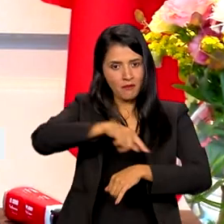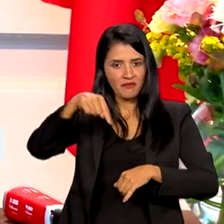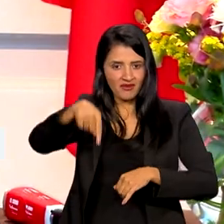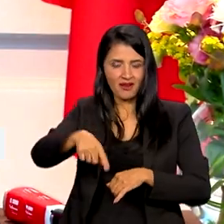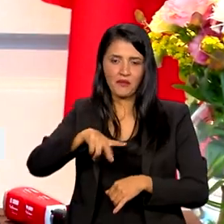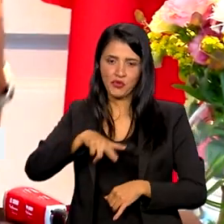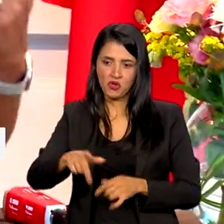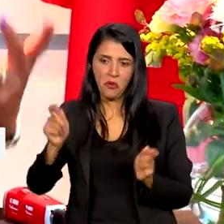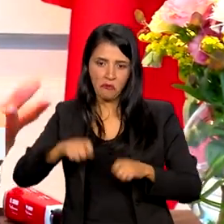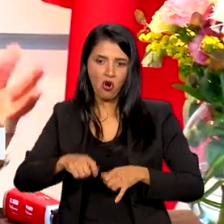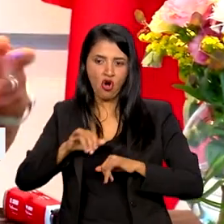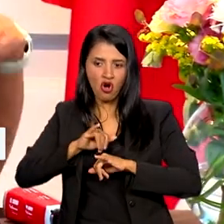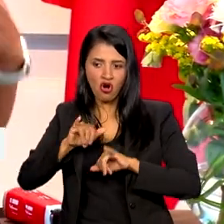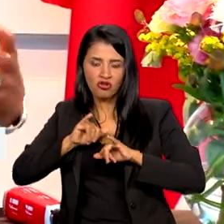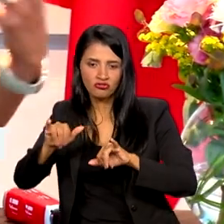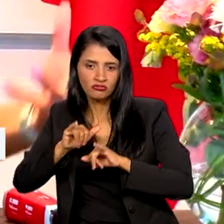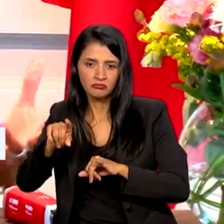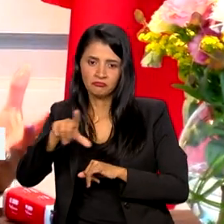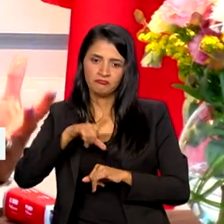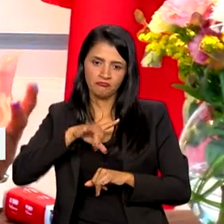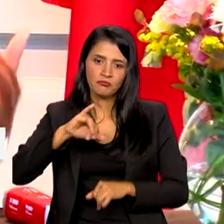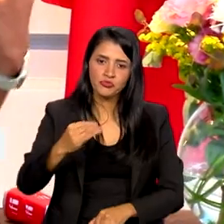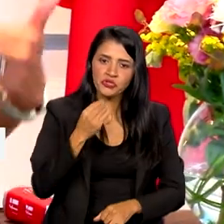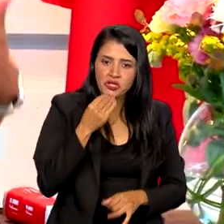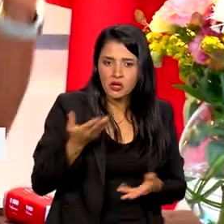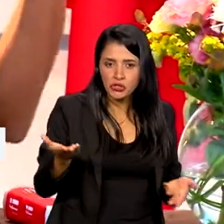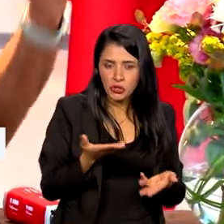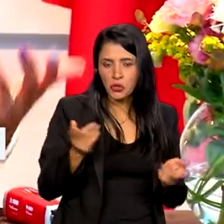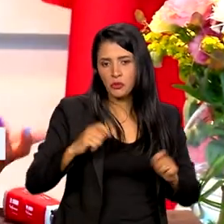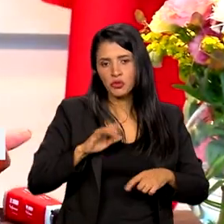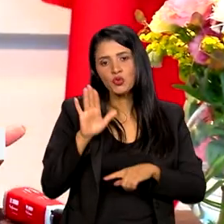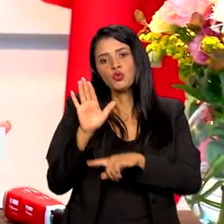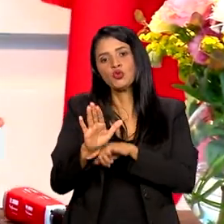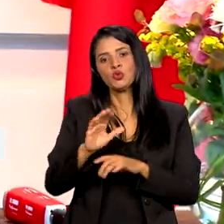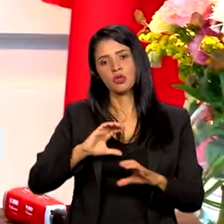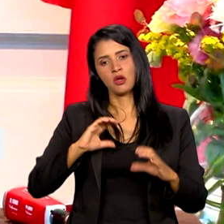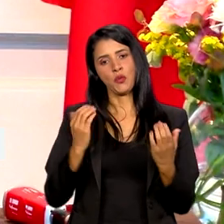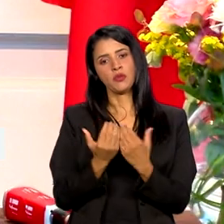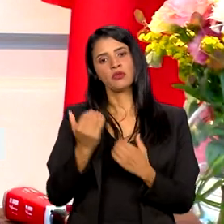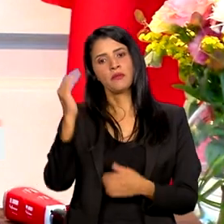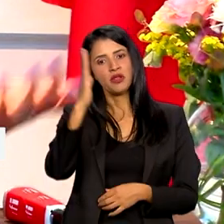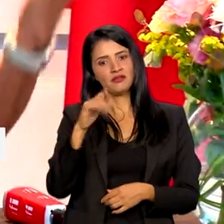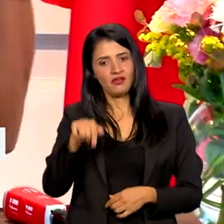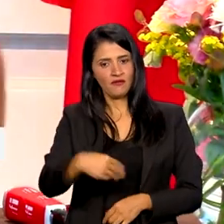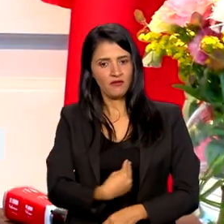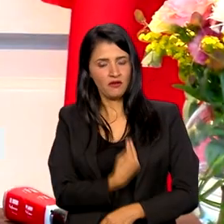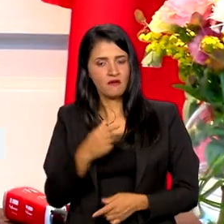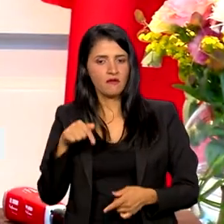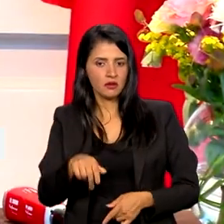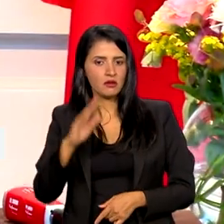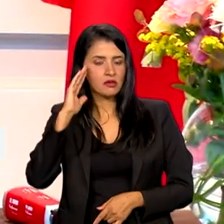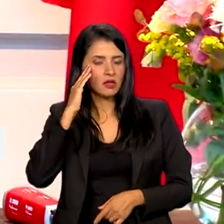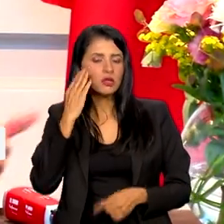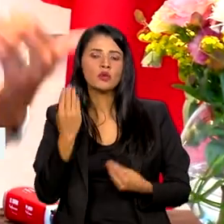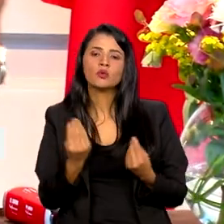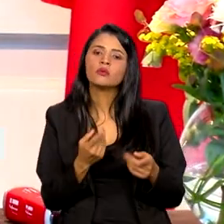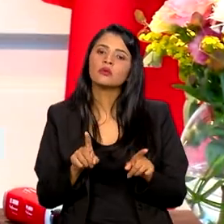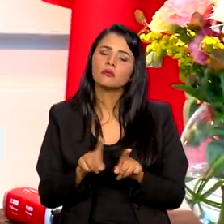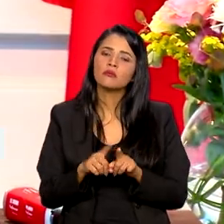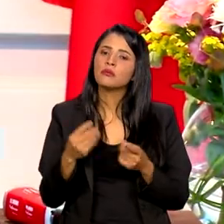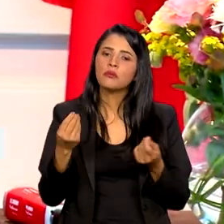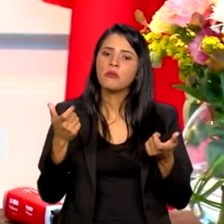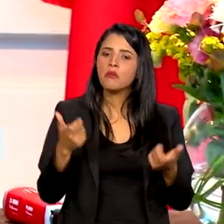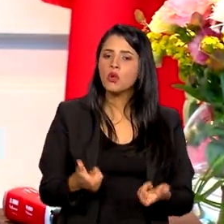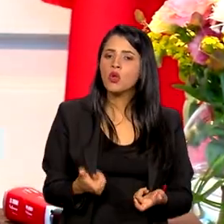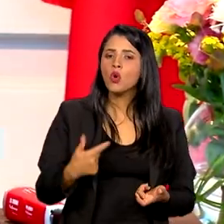oportunidades. Temos a chance de agora ajudar essas comunidades brasileiras que aqui moram e entendendo também de